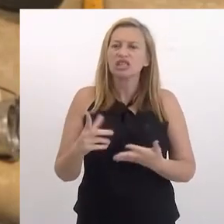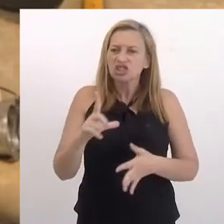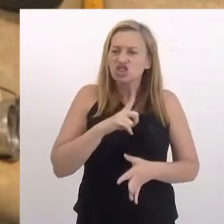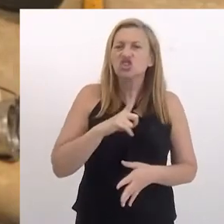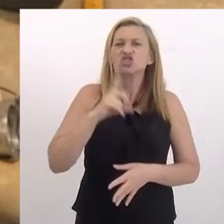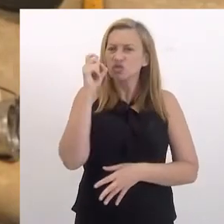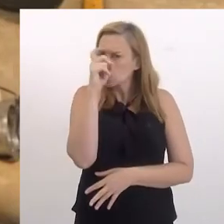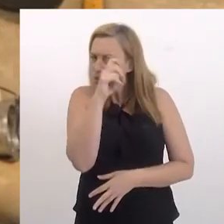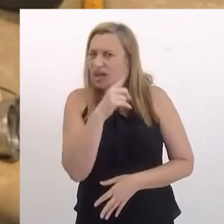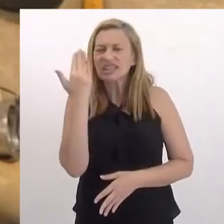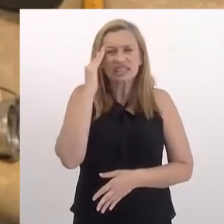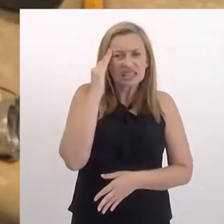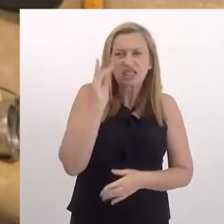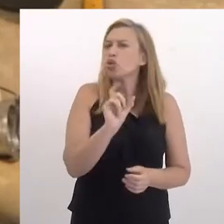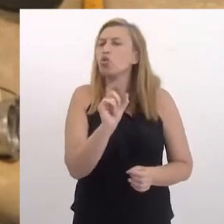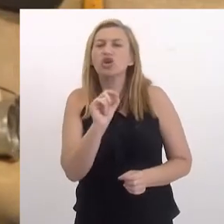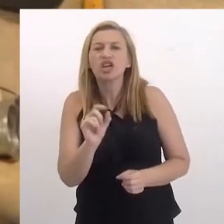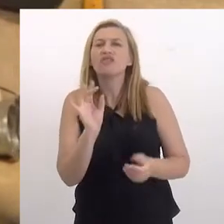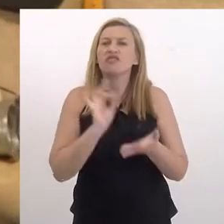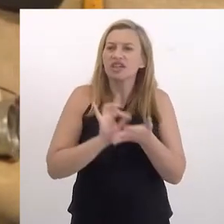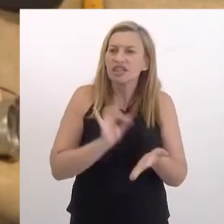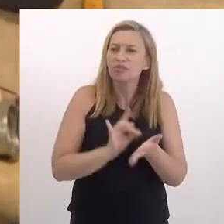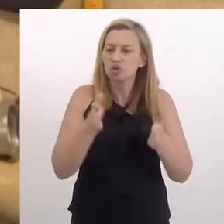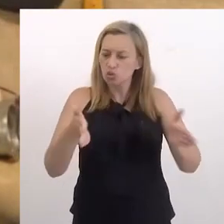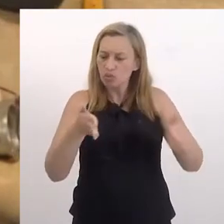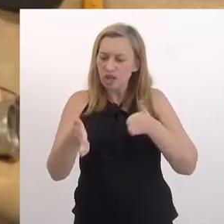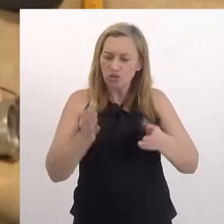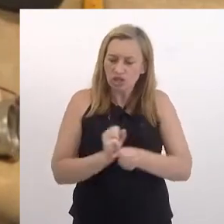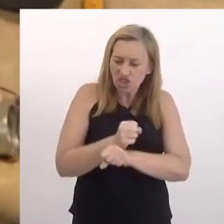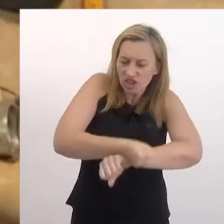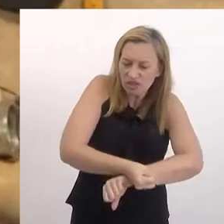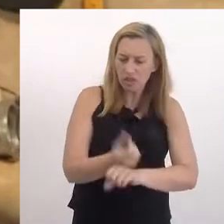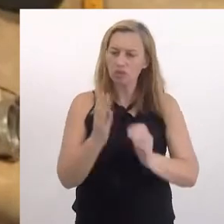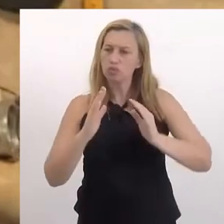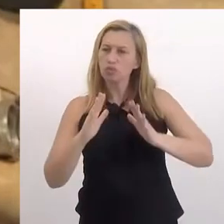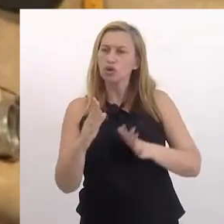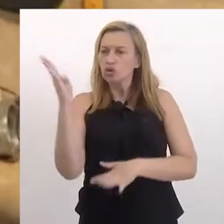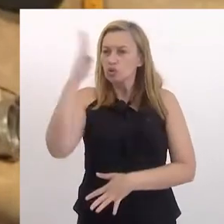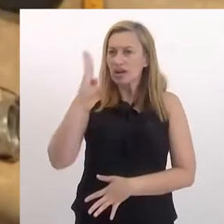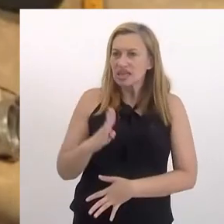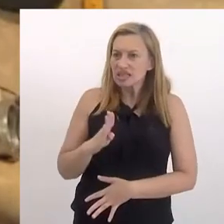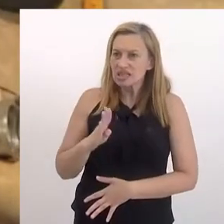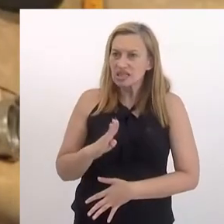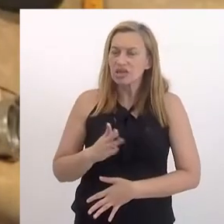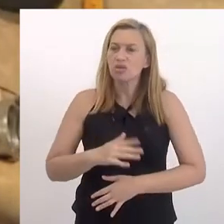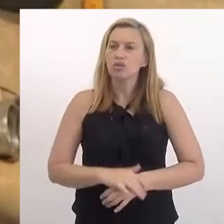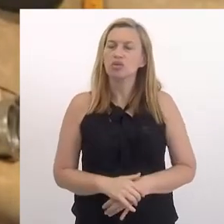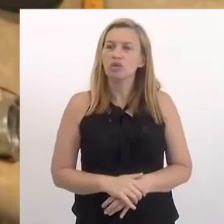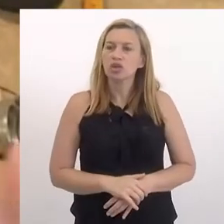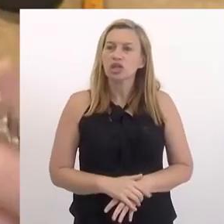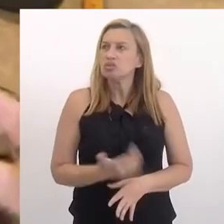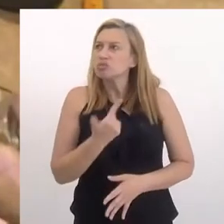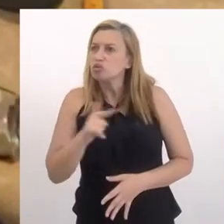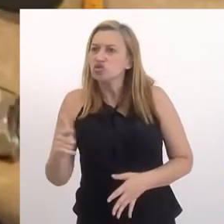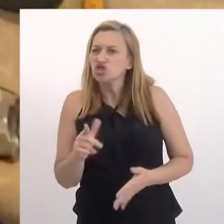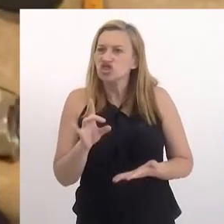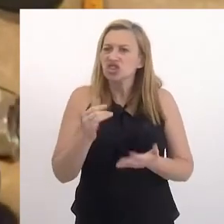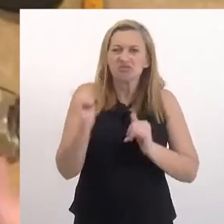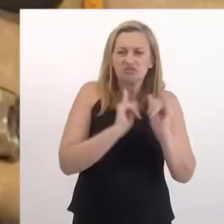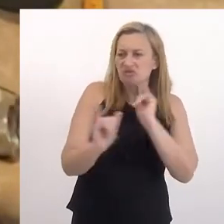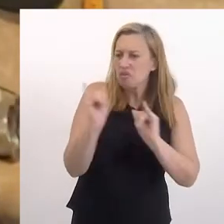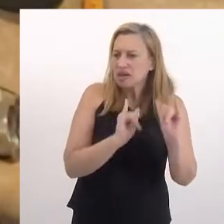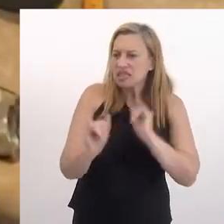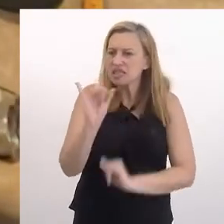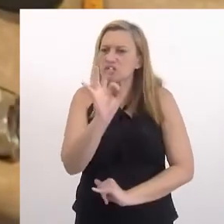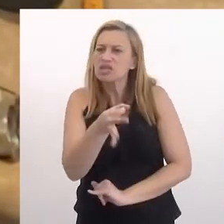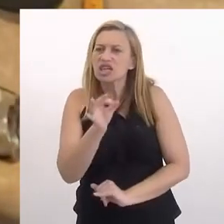gente tinha dificuldade de entender o que foi realmente o período da escravidão no Brasil, então, assim, a gente não tinha realmente